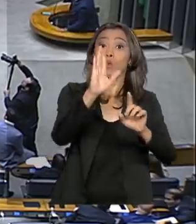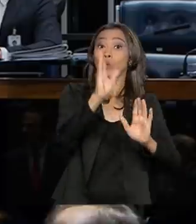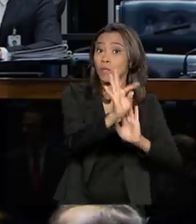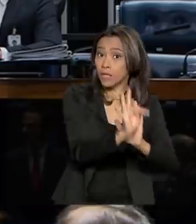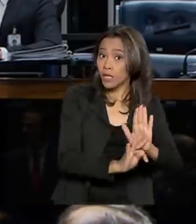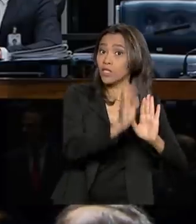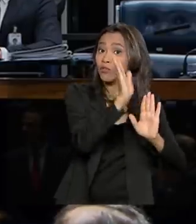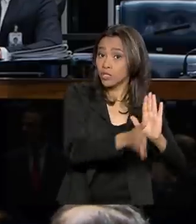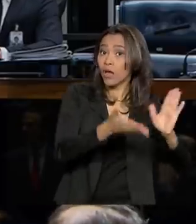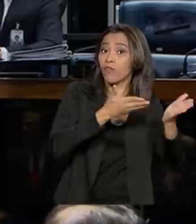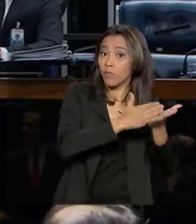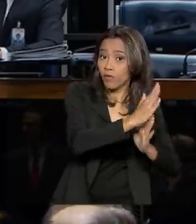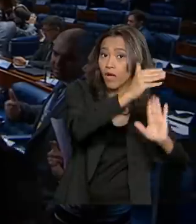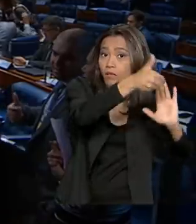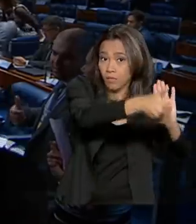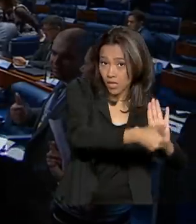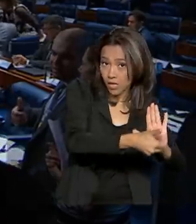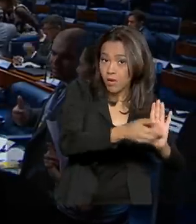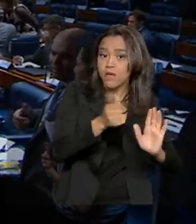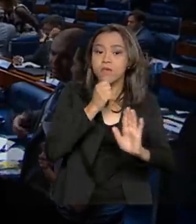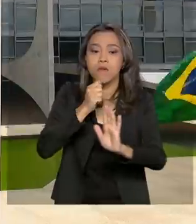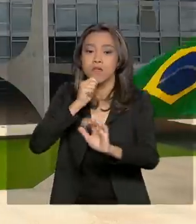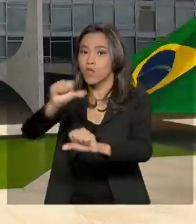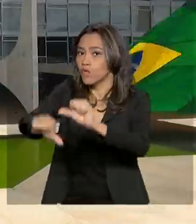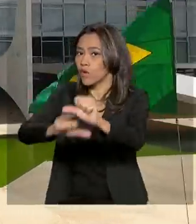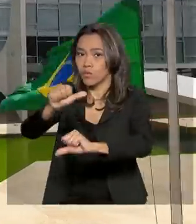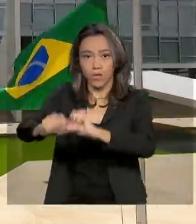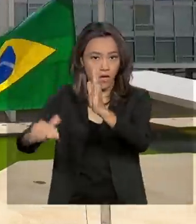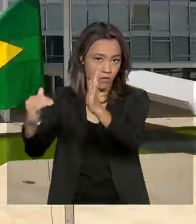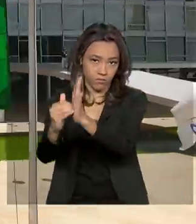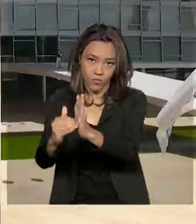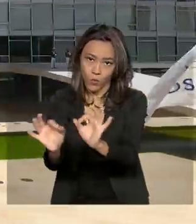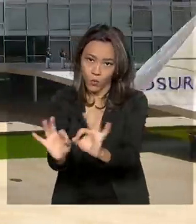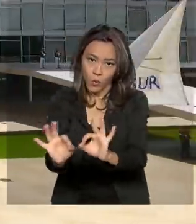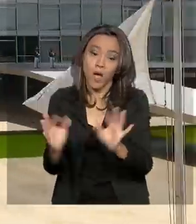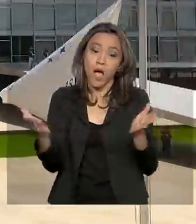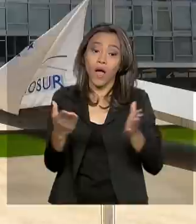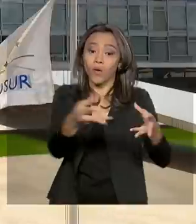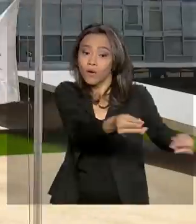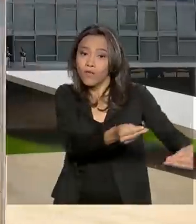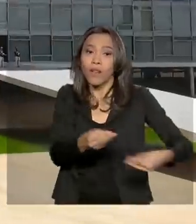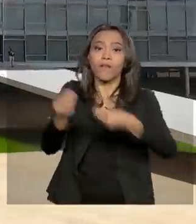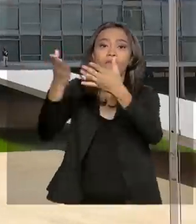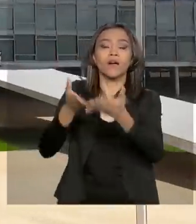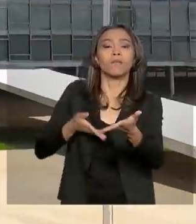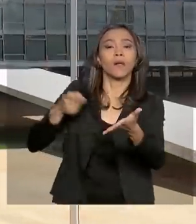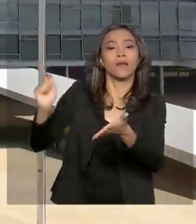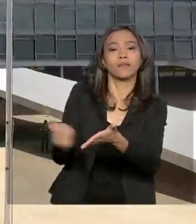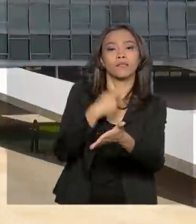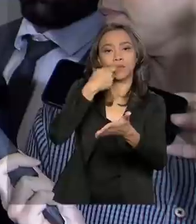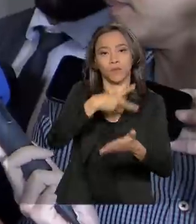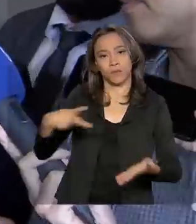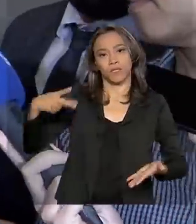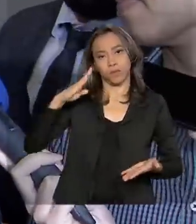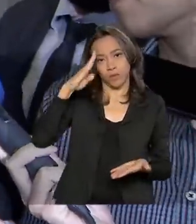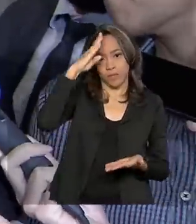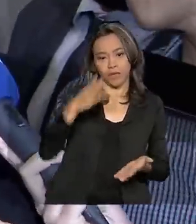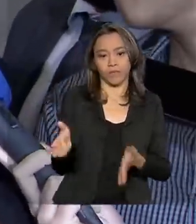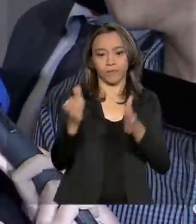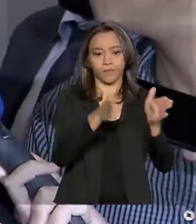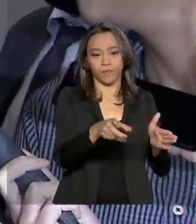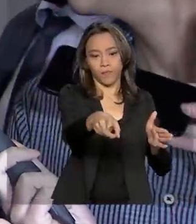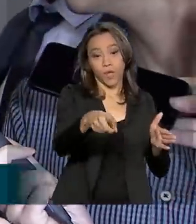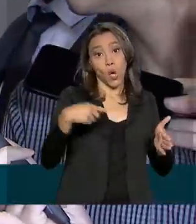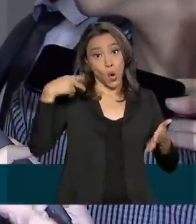Deputados e não foi modificado pelos senadores. Agora segue para a sanção do presidente Jair Bolsonaro. O presidente vai analisar a